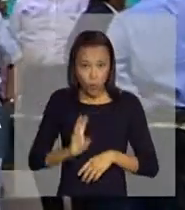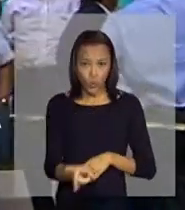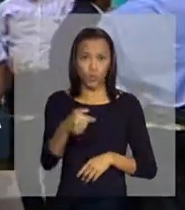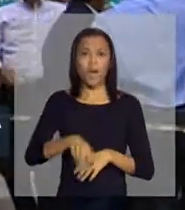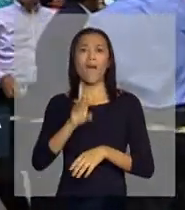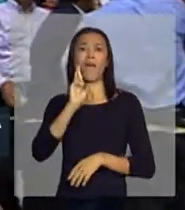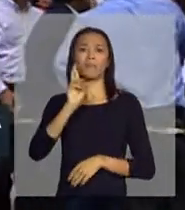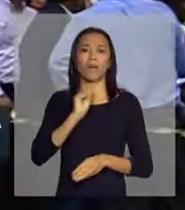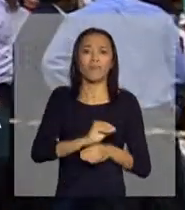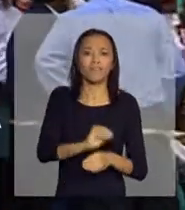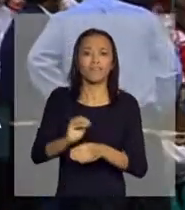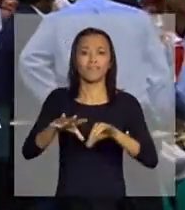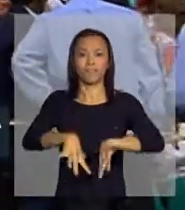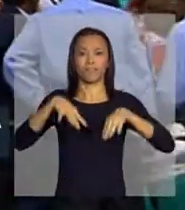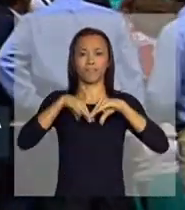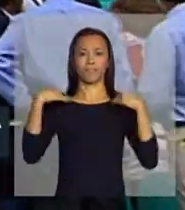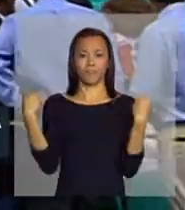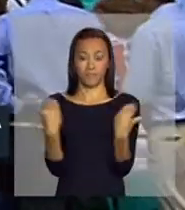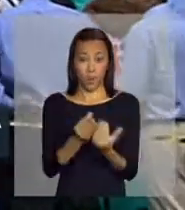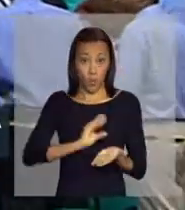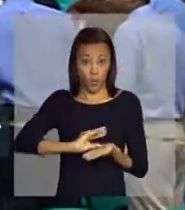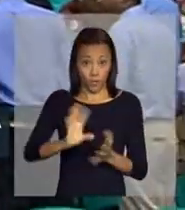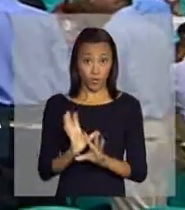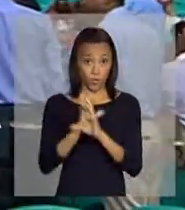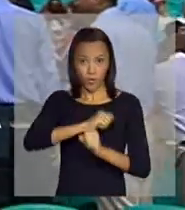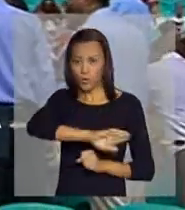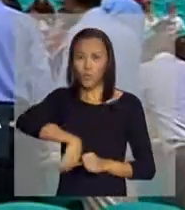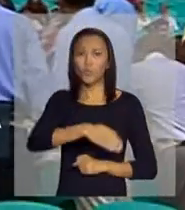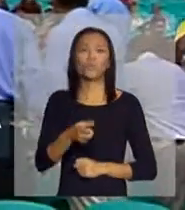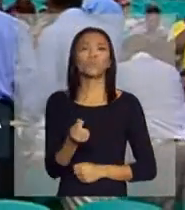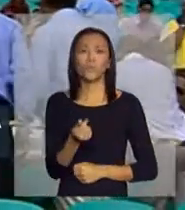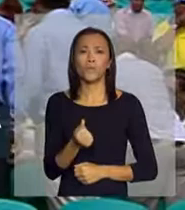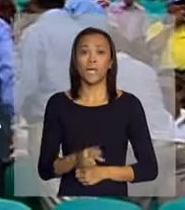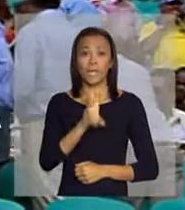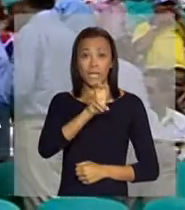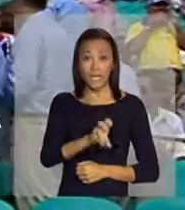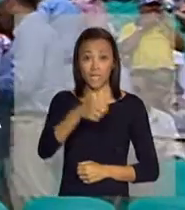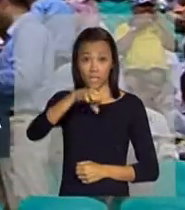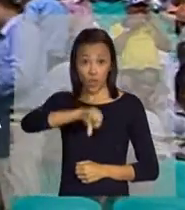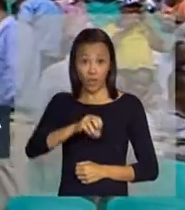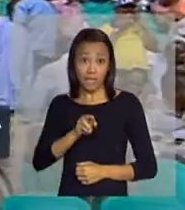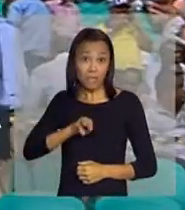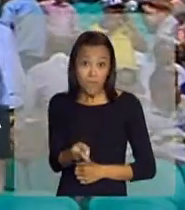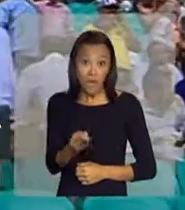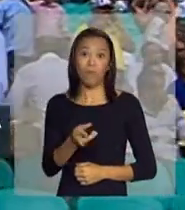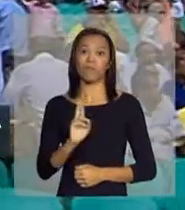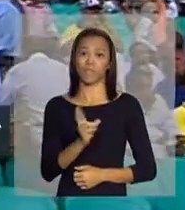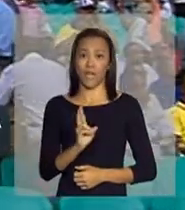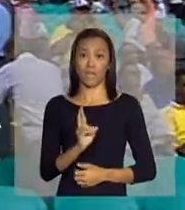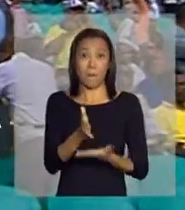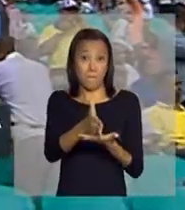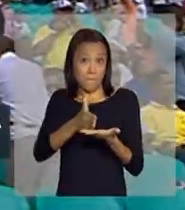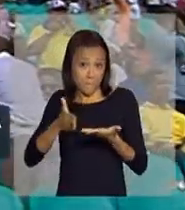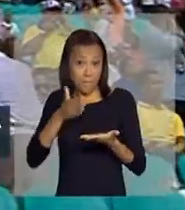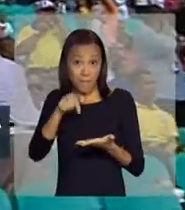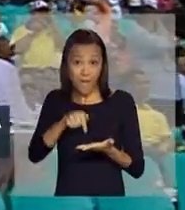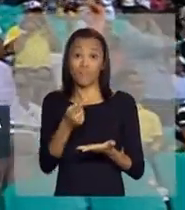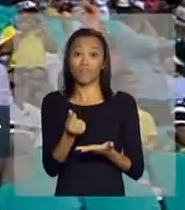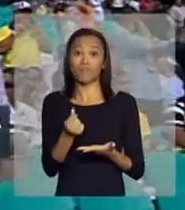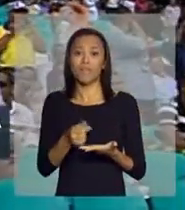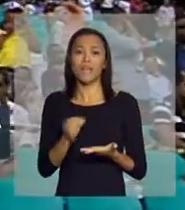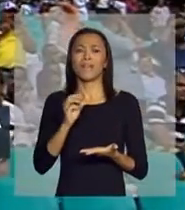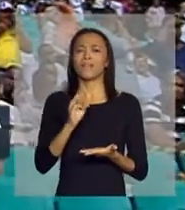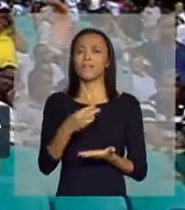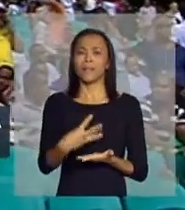concessão do estádio. O investimento total aqui nas obras foi de 590 milhões de reais. Parte desse valor,